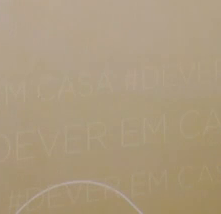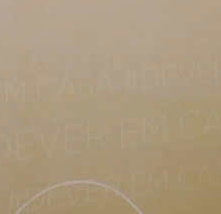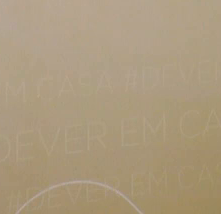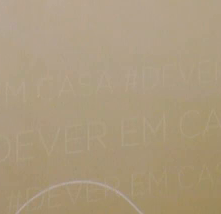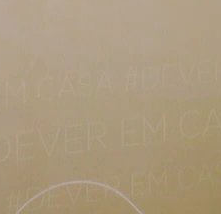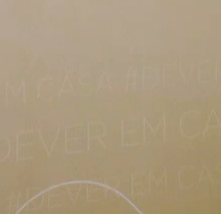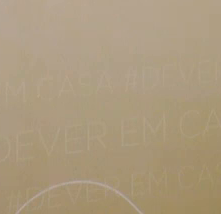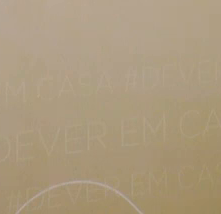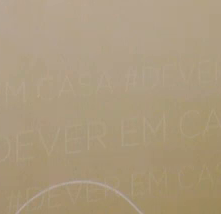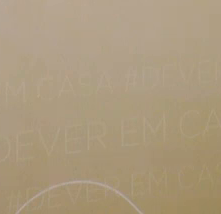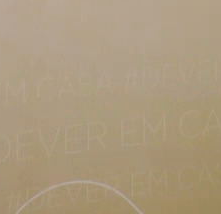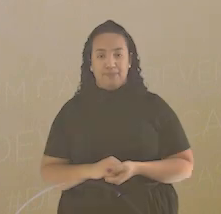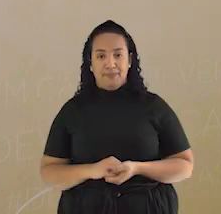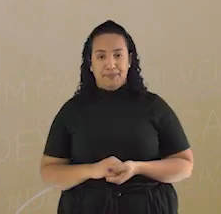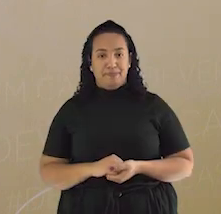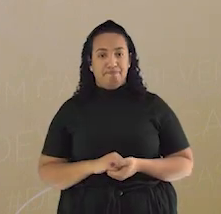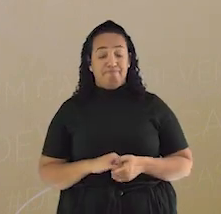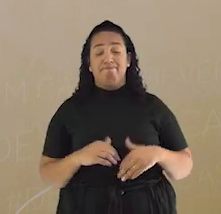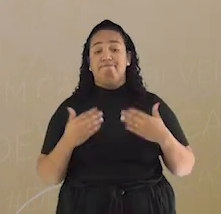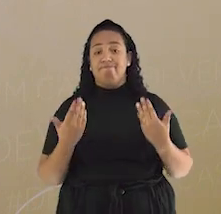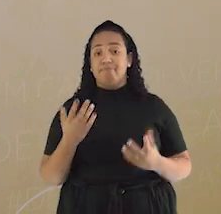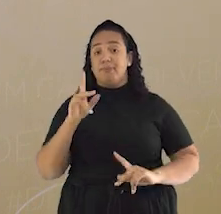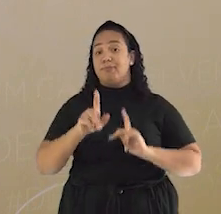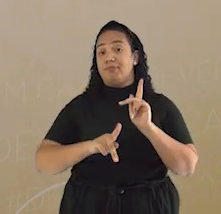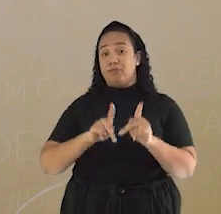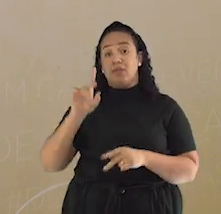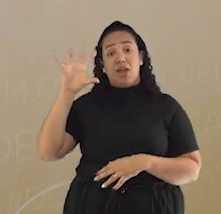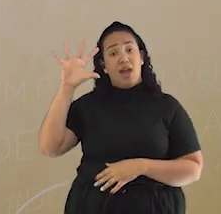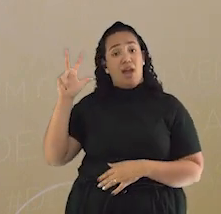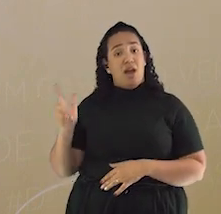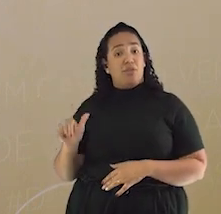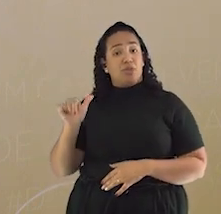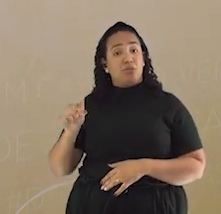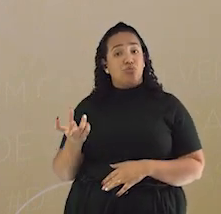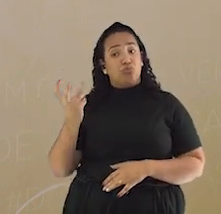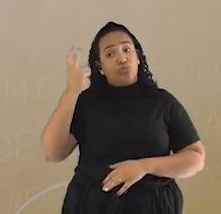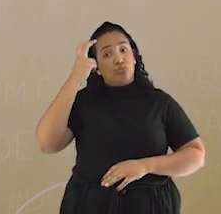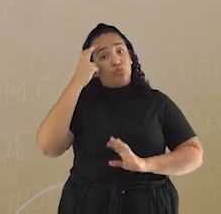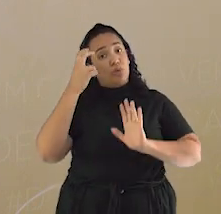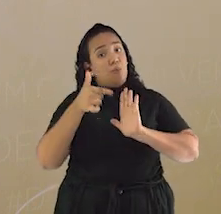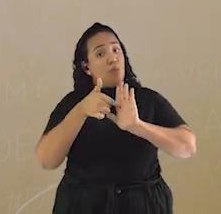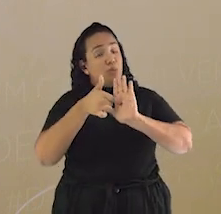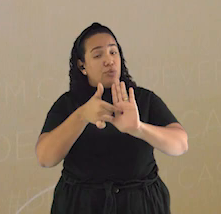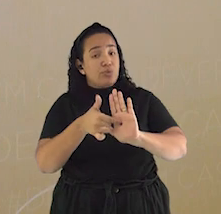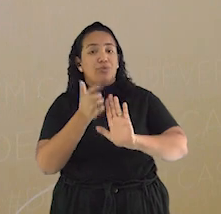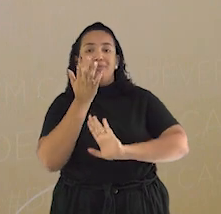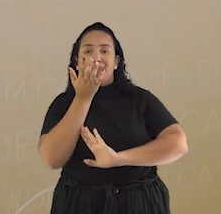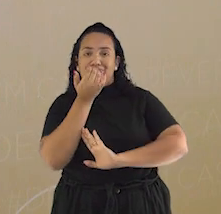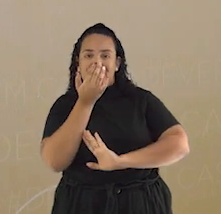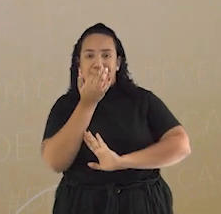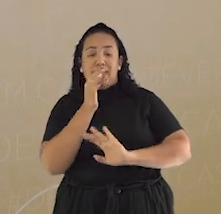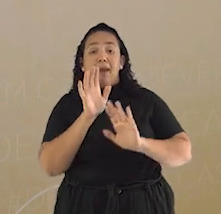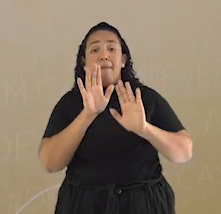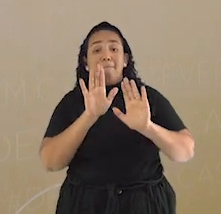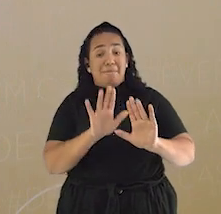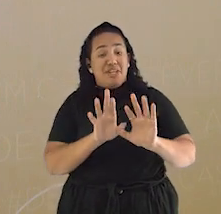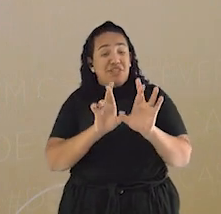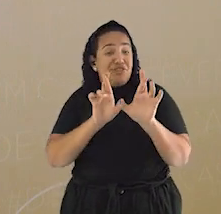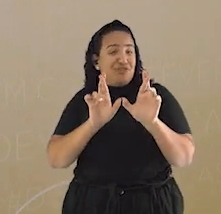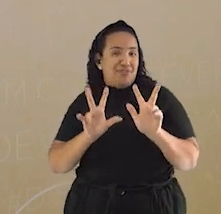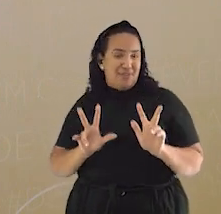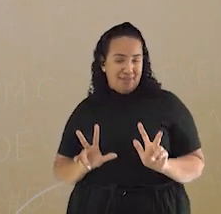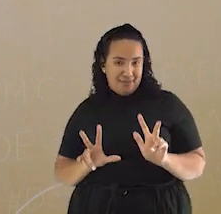Gente, a bagagem cultural trazida pelos povos africanos se manifestou na culinária, porém, de forma diferente da que seria a original, né?